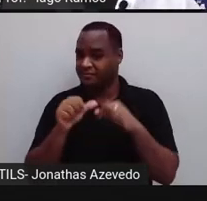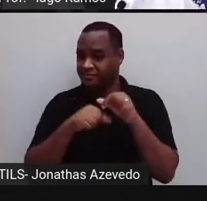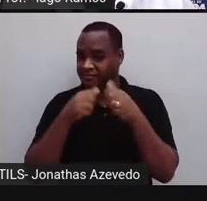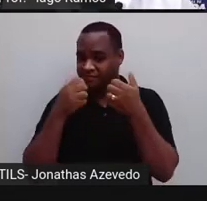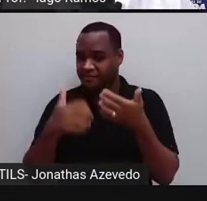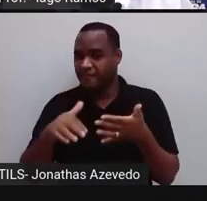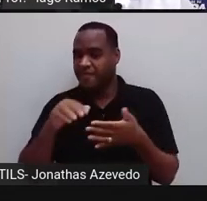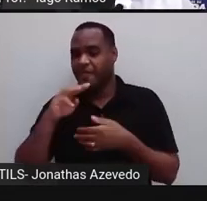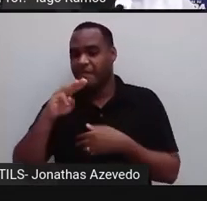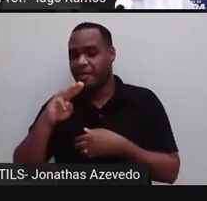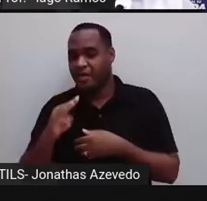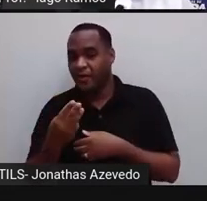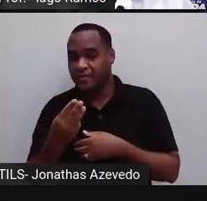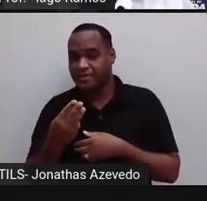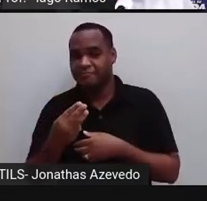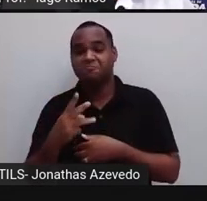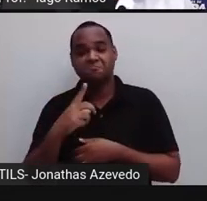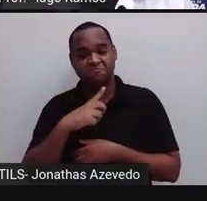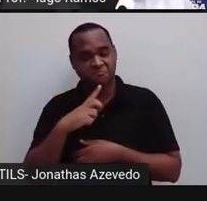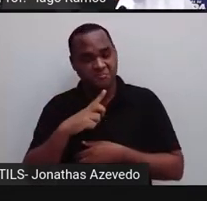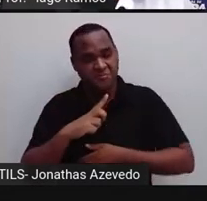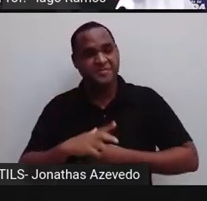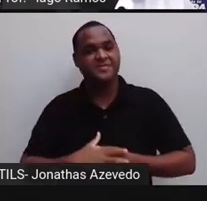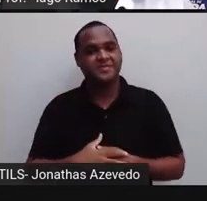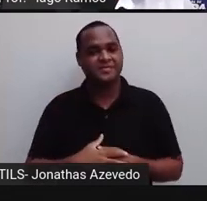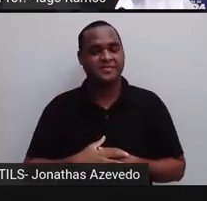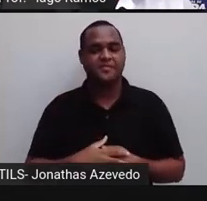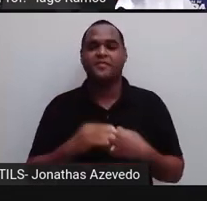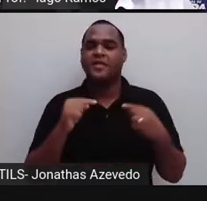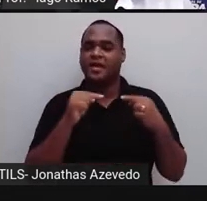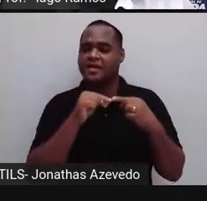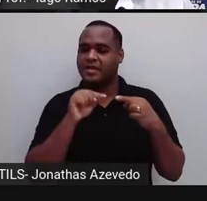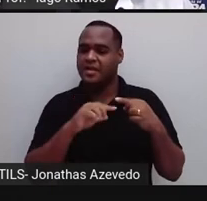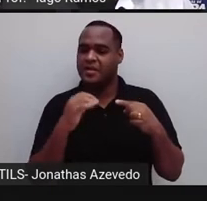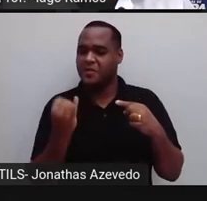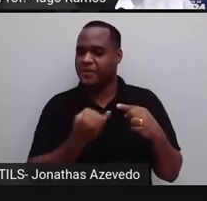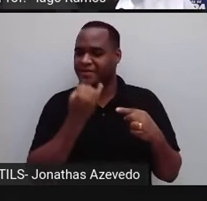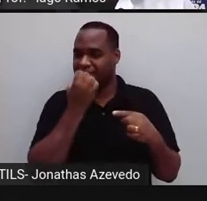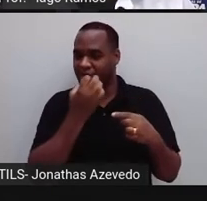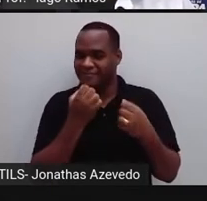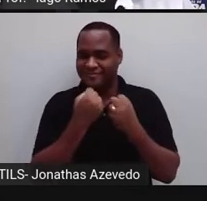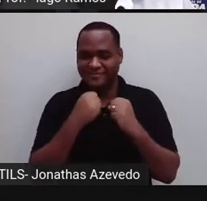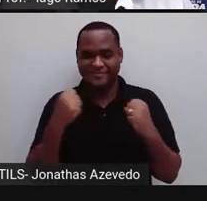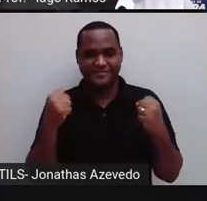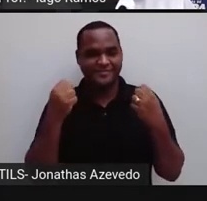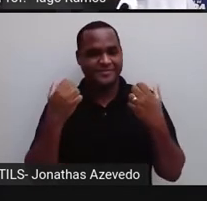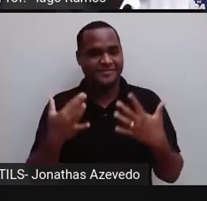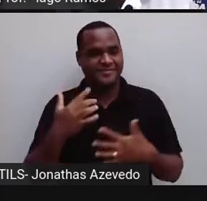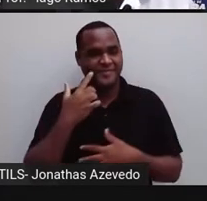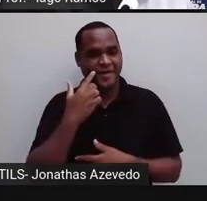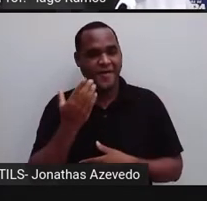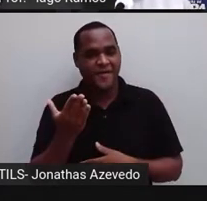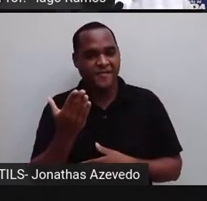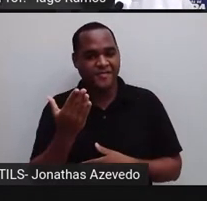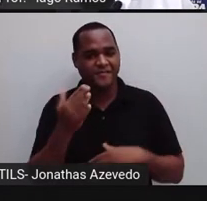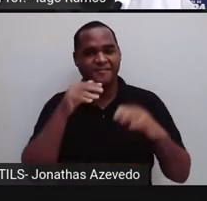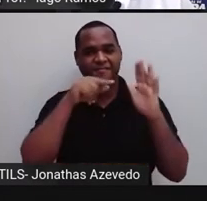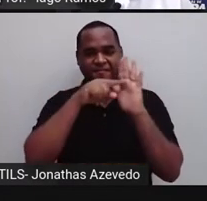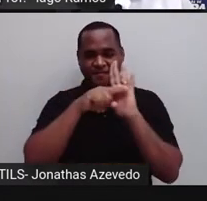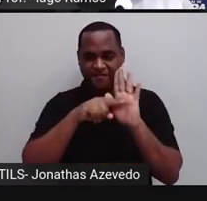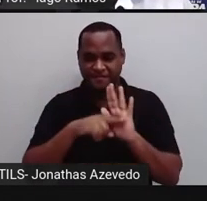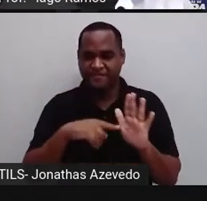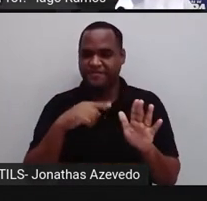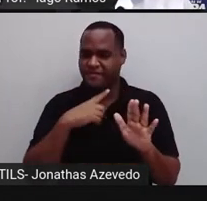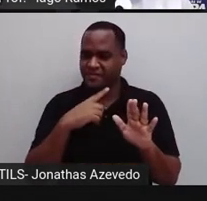461 milhões, né? Então, é um número muito grande, tá? E aí eu fui pesquisar umas imagenzinhas, né,